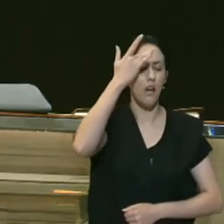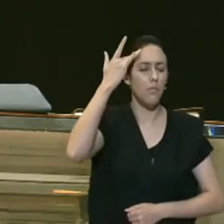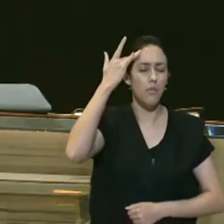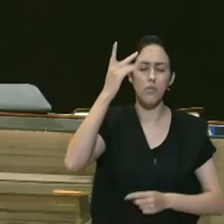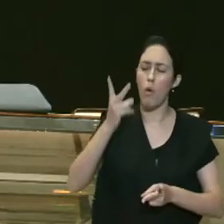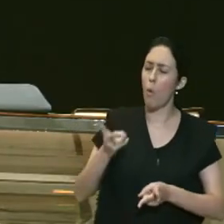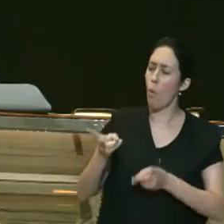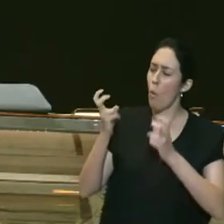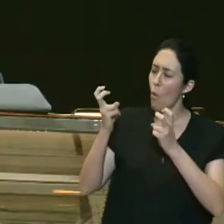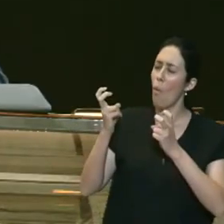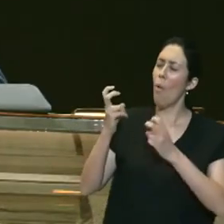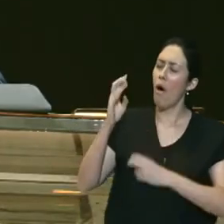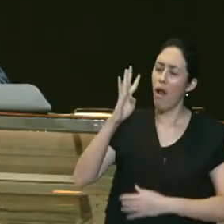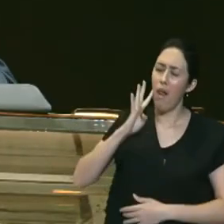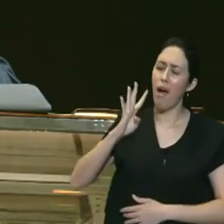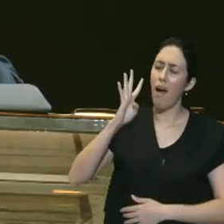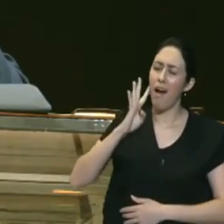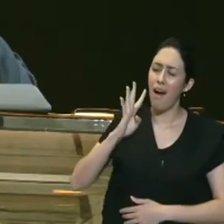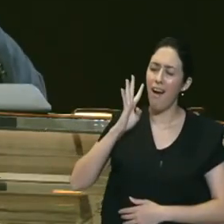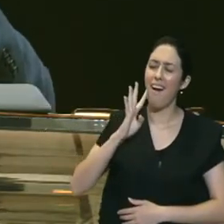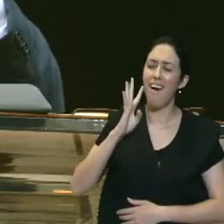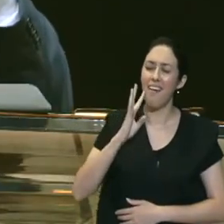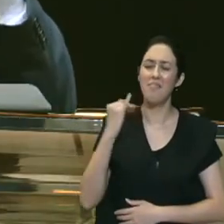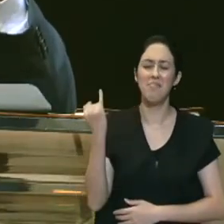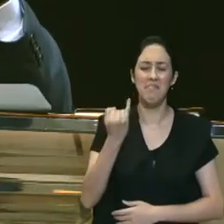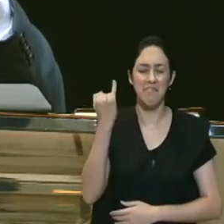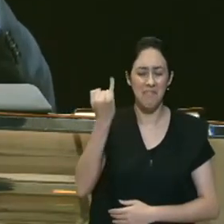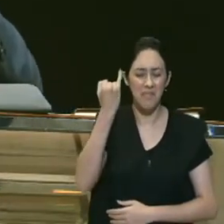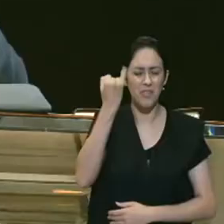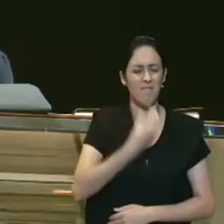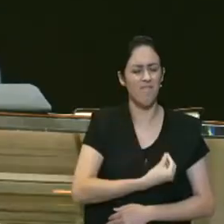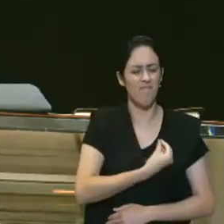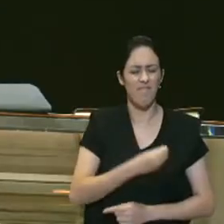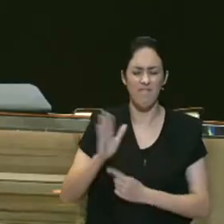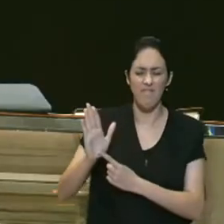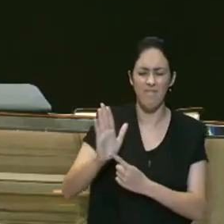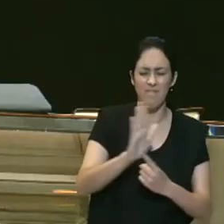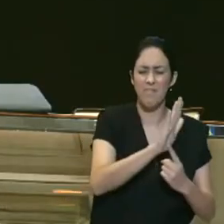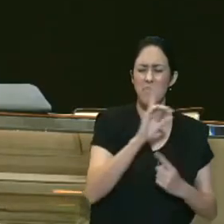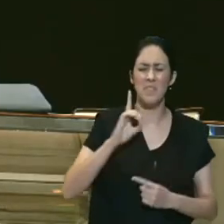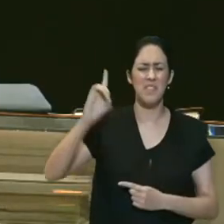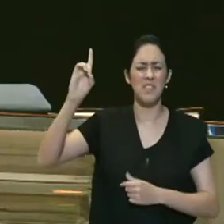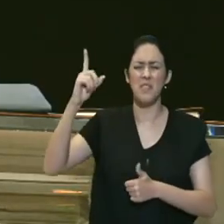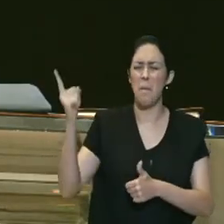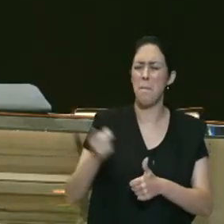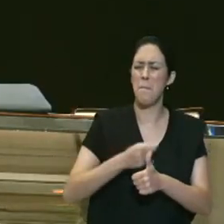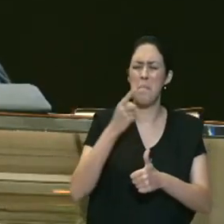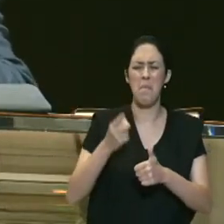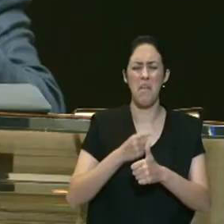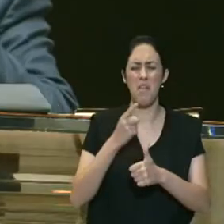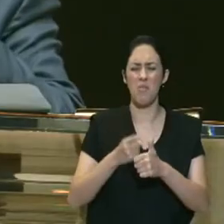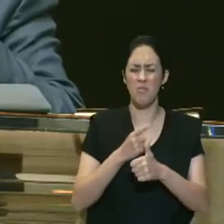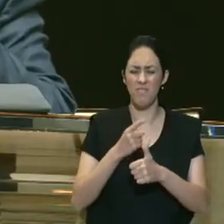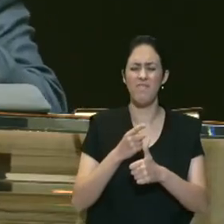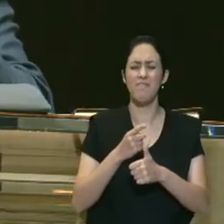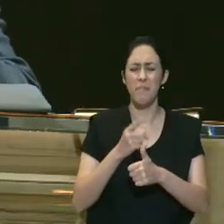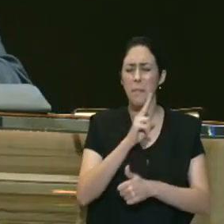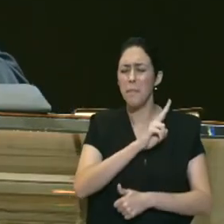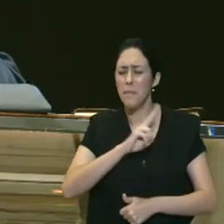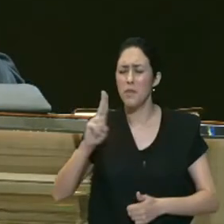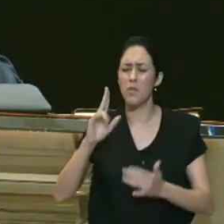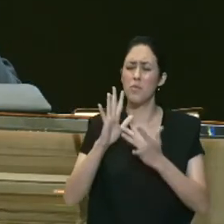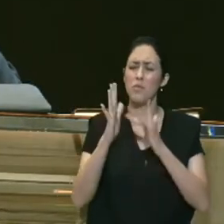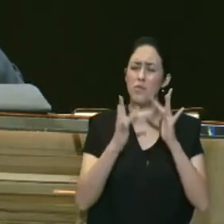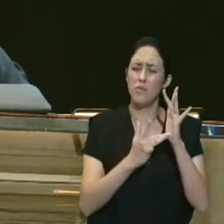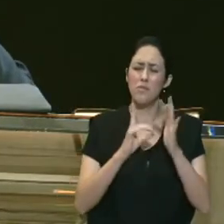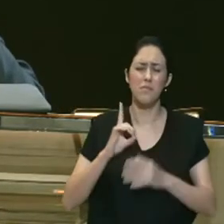Senhor ó Deus faz diferença em nossas vidas e o Senhor é o primeiro em nome de Jesus que o Senhor continue